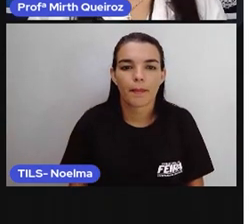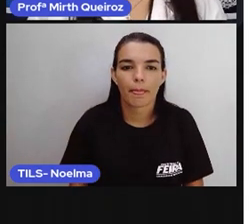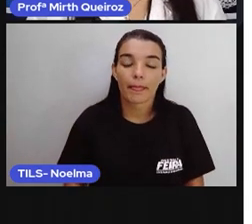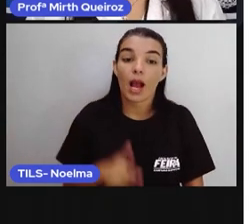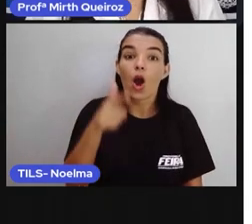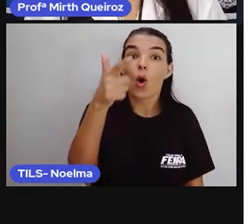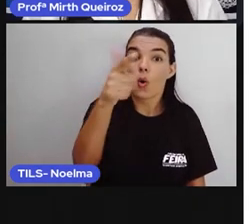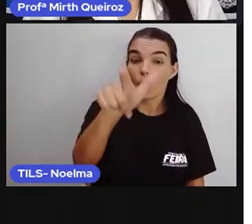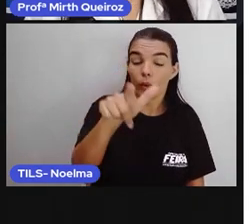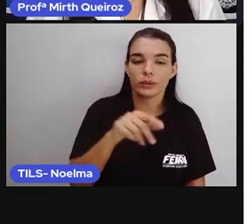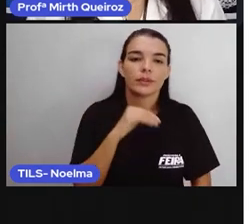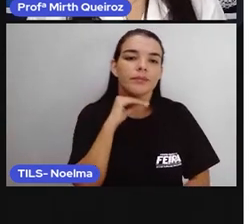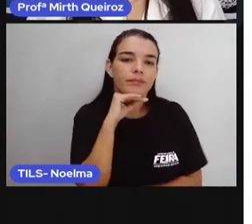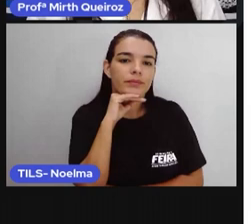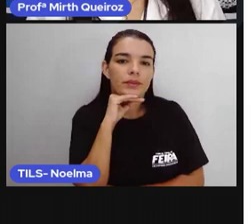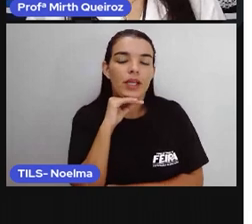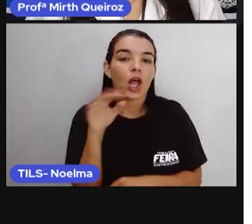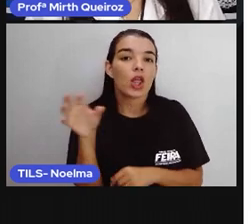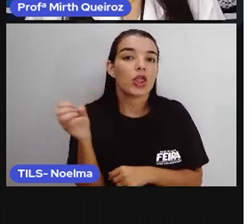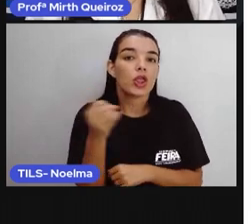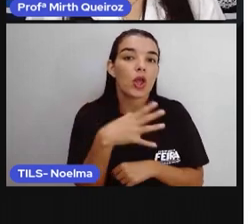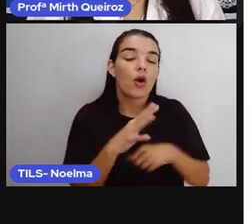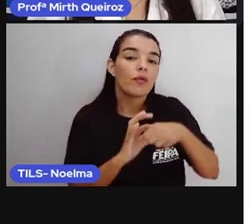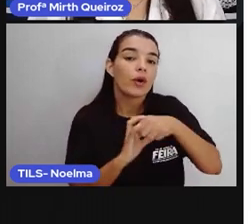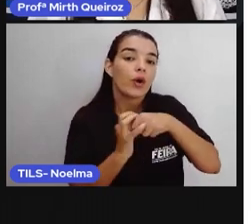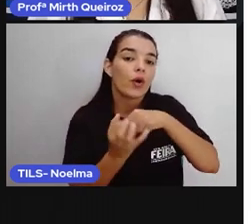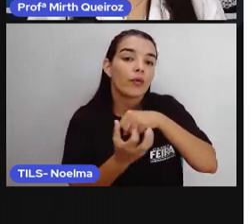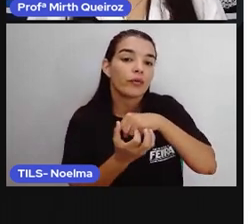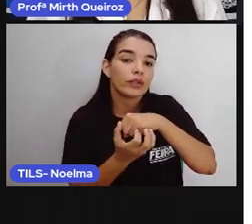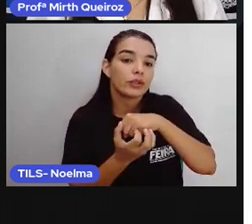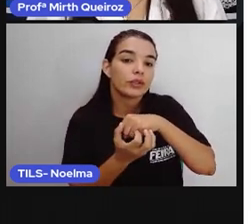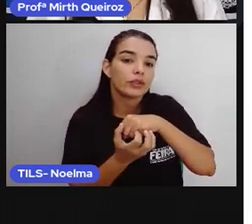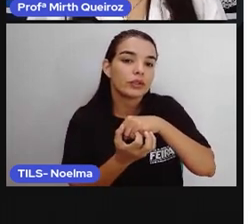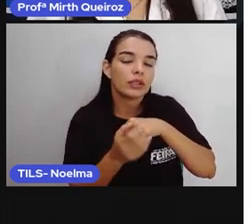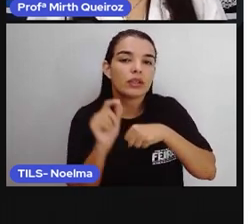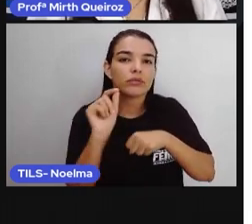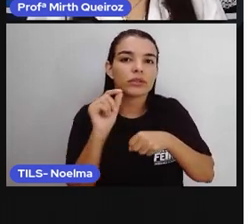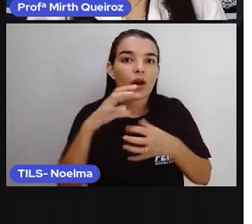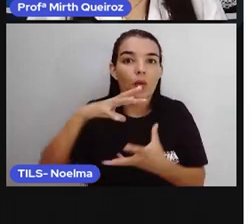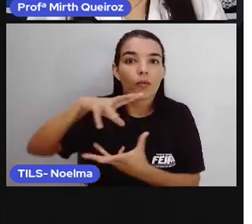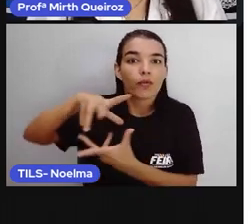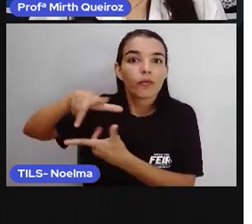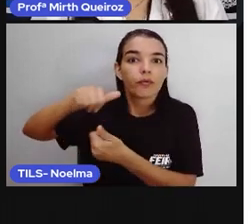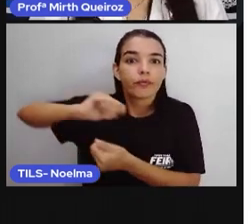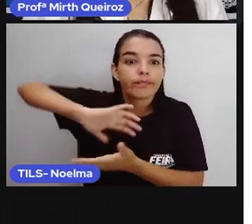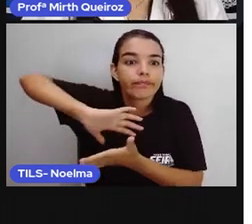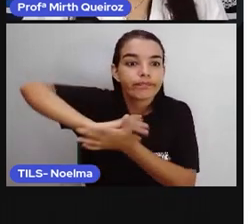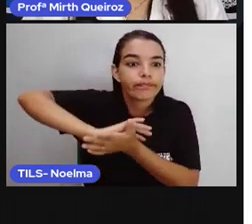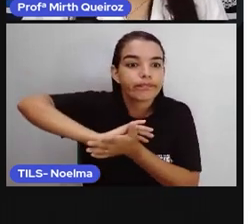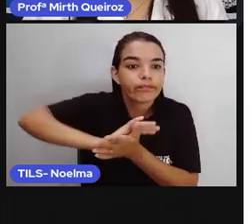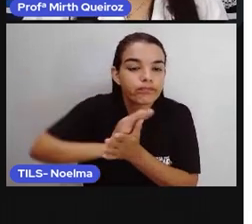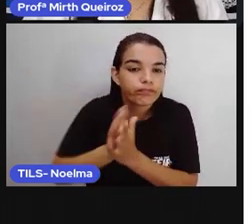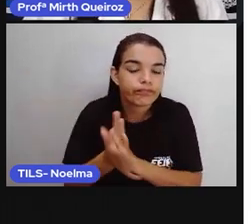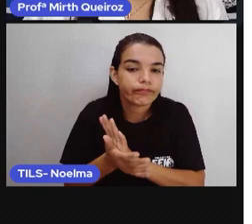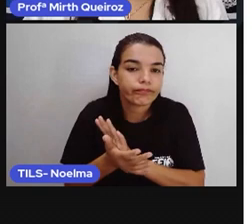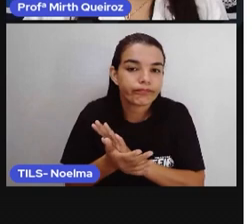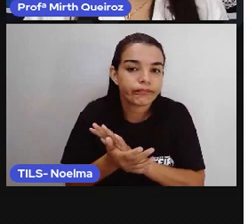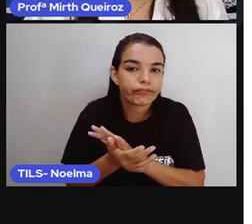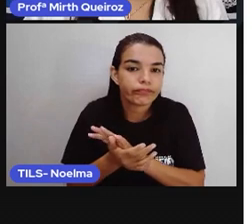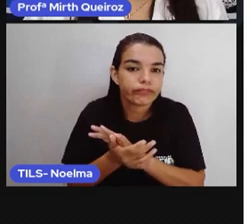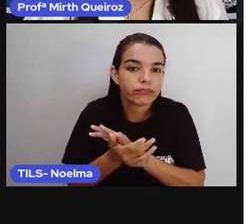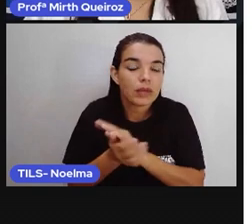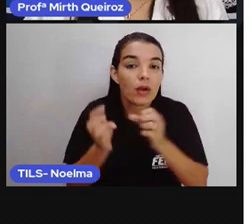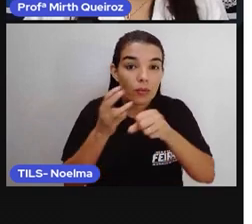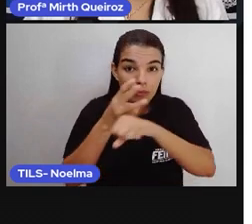Olha outro. Novo coronavírus. Isso é o fim do mundo. Olha que foi passado pelo